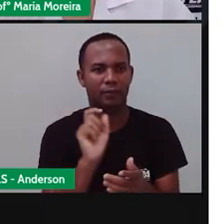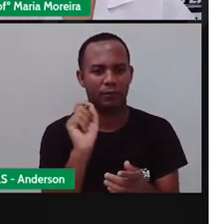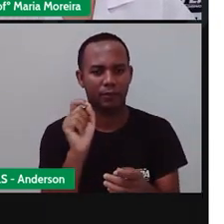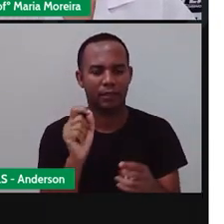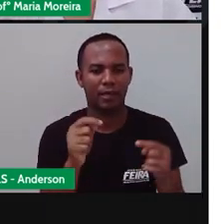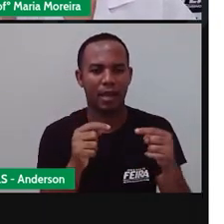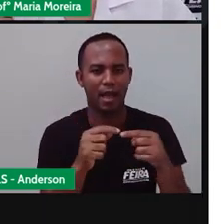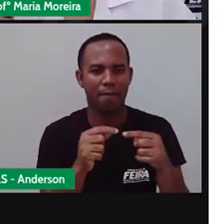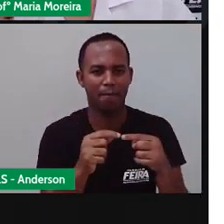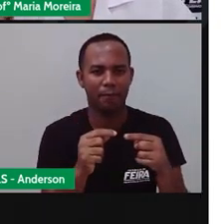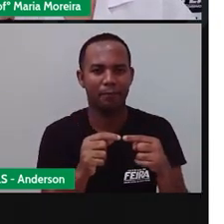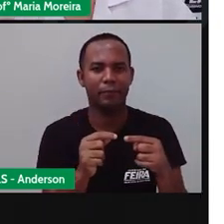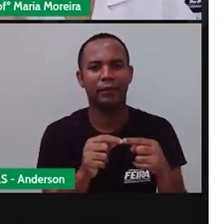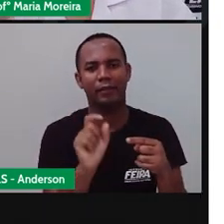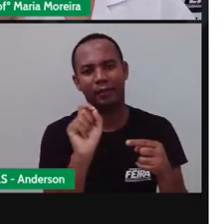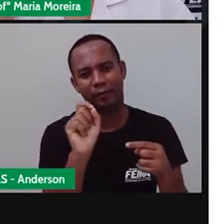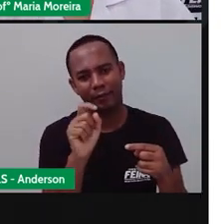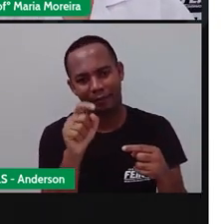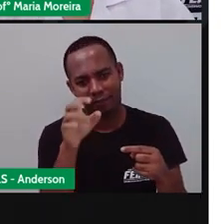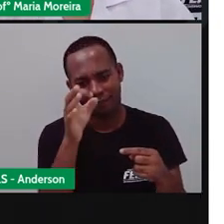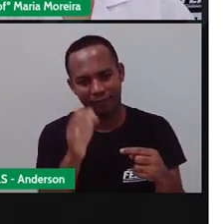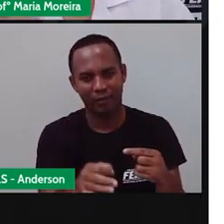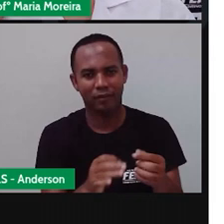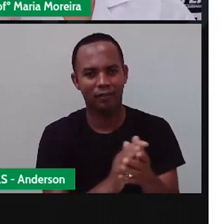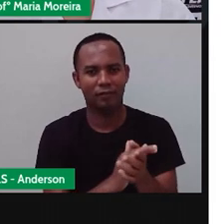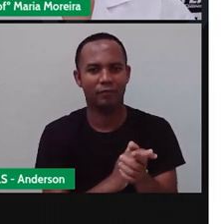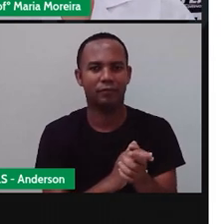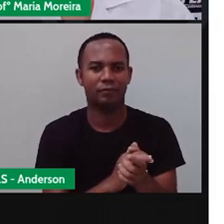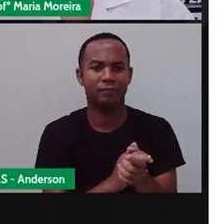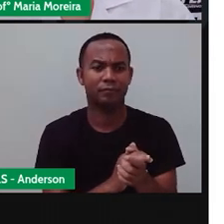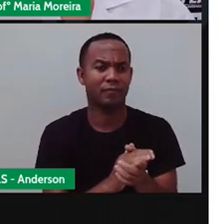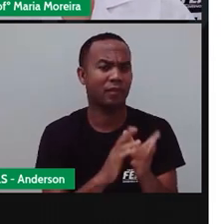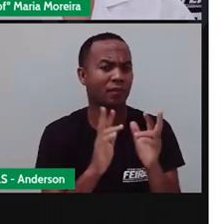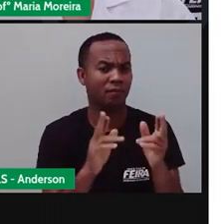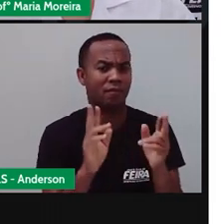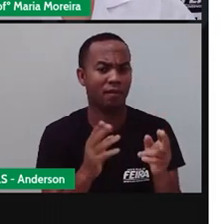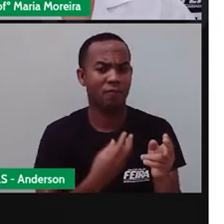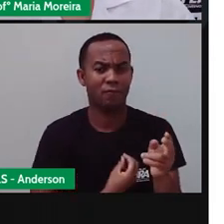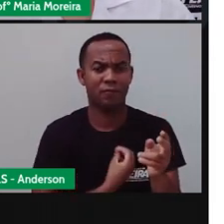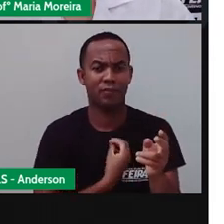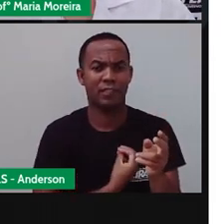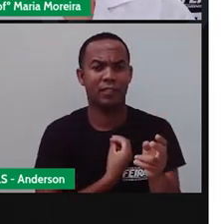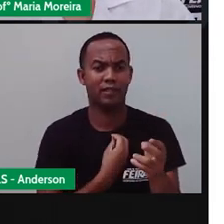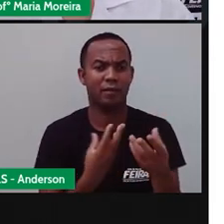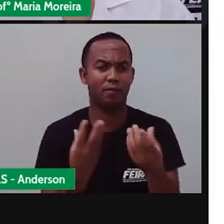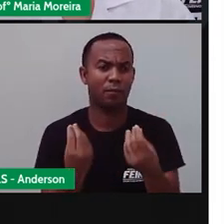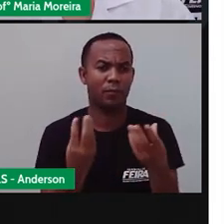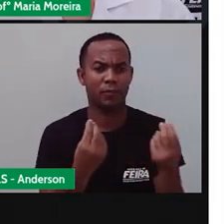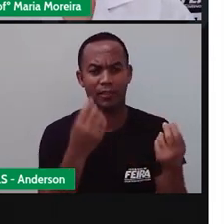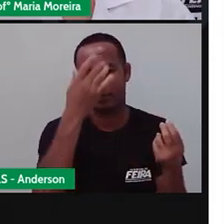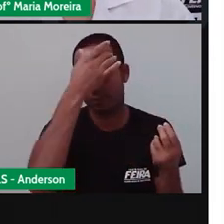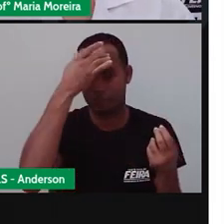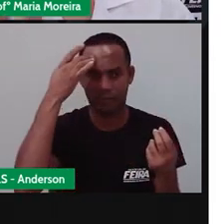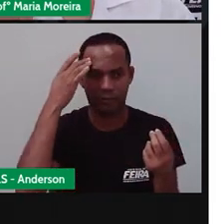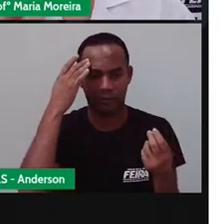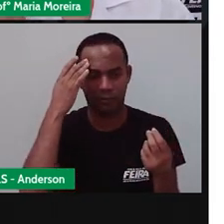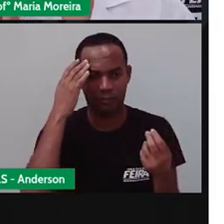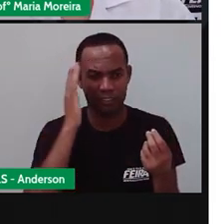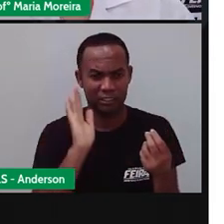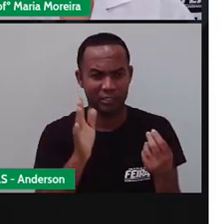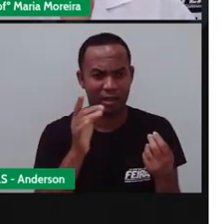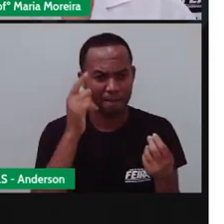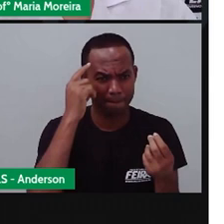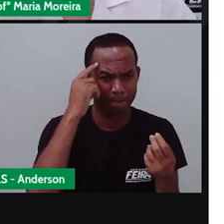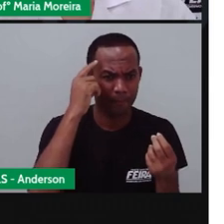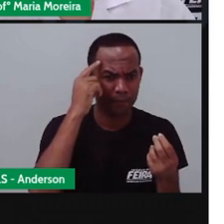na verdade, faz, se faz presente na vida de muitas pessoas. Então, vocês nunca pararam, provavelmente, para pensar nessa